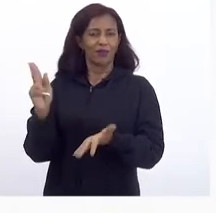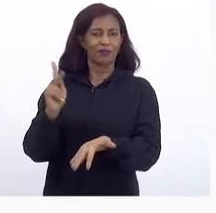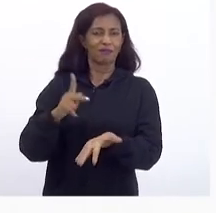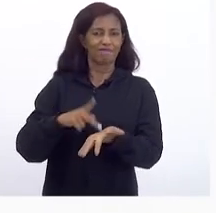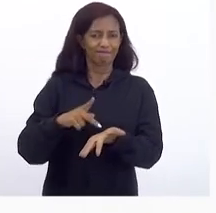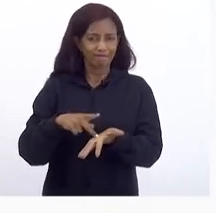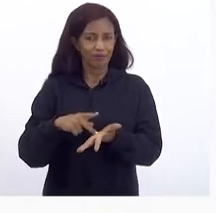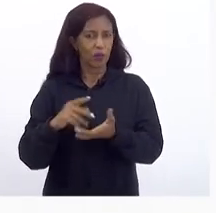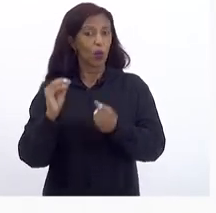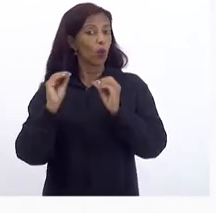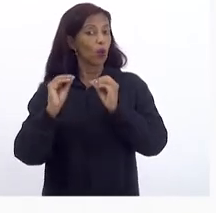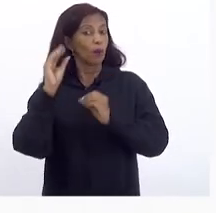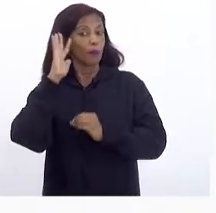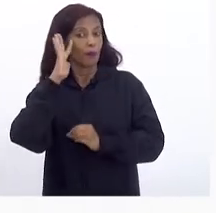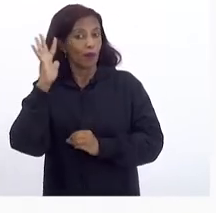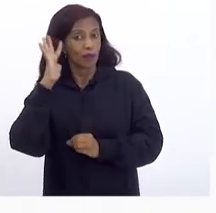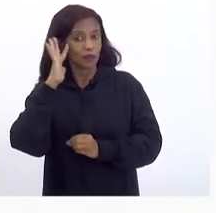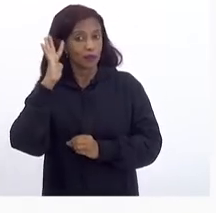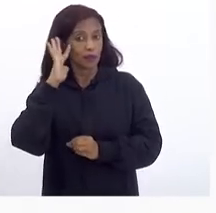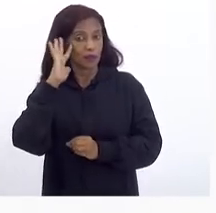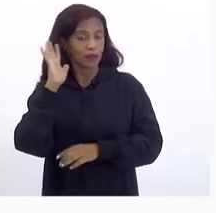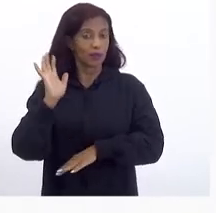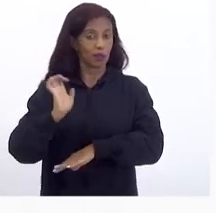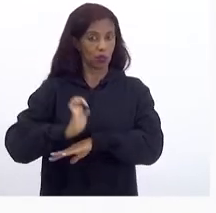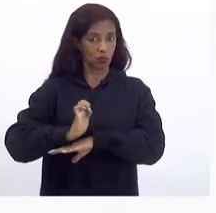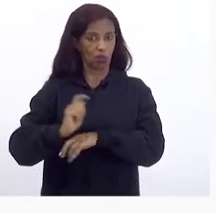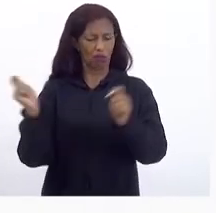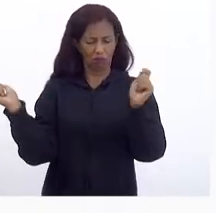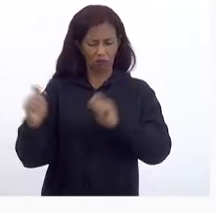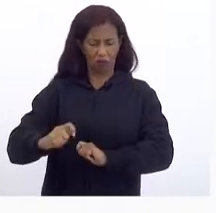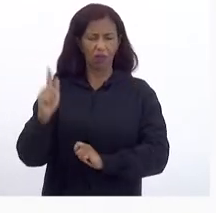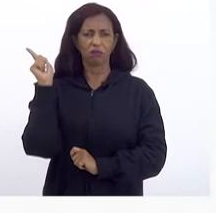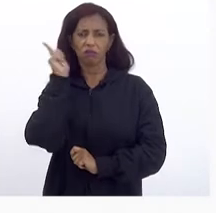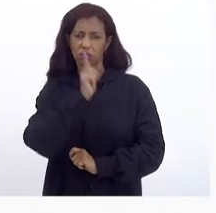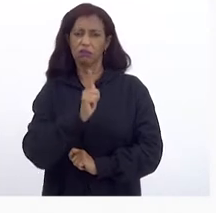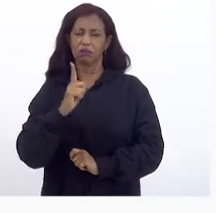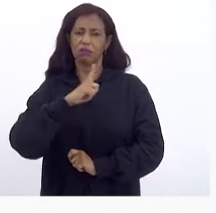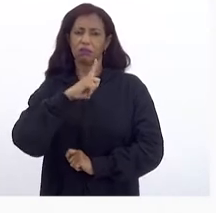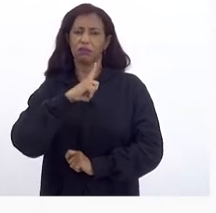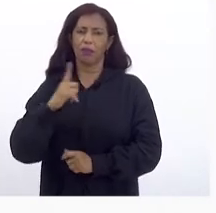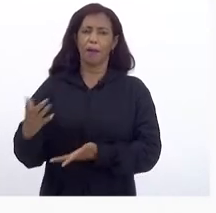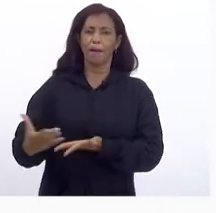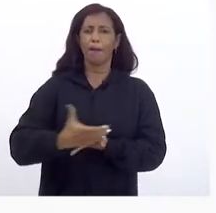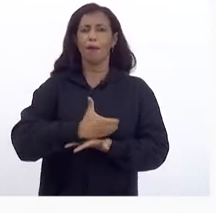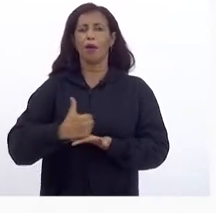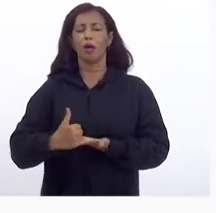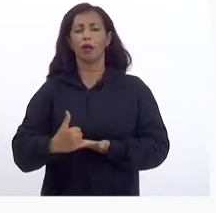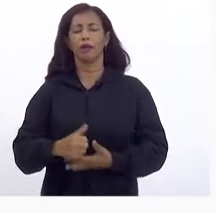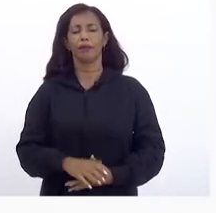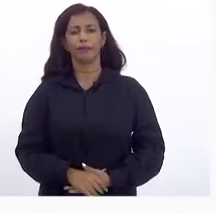O que a gente Imagina Que o Estado Terá capacidade De Arrecadar